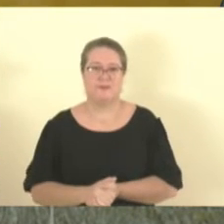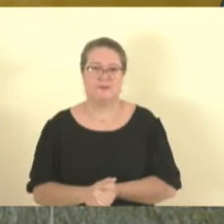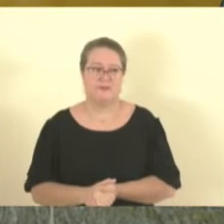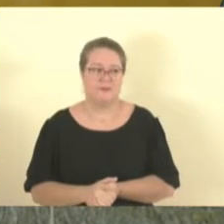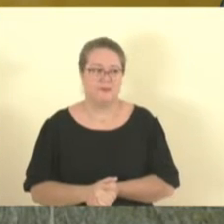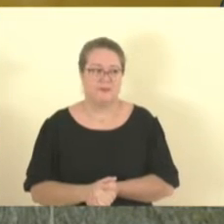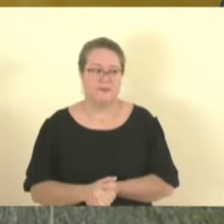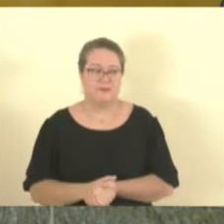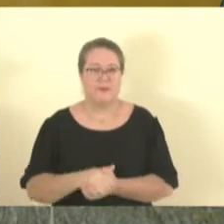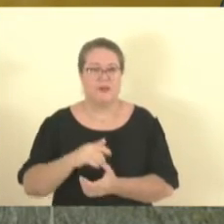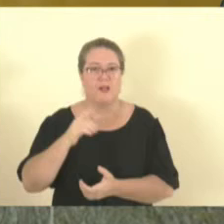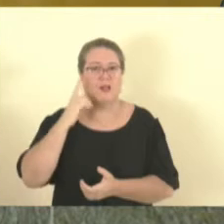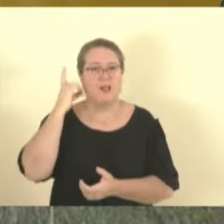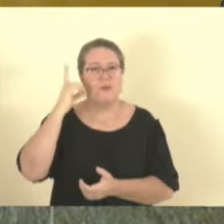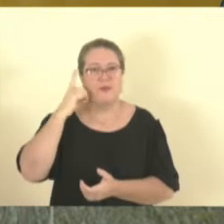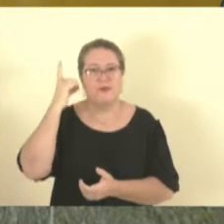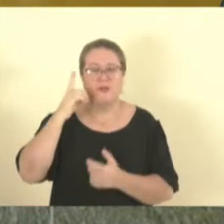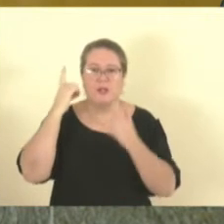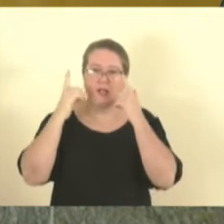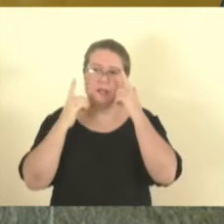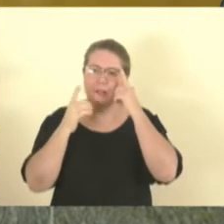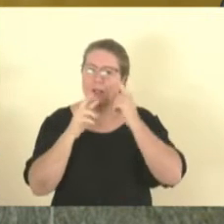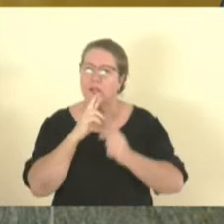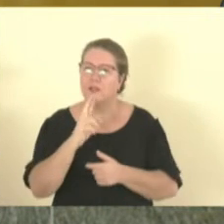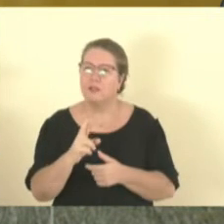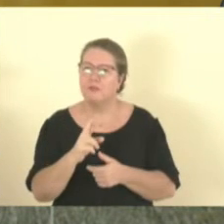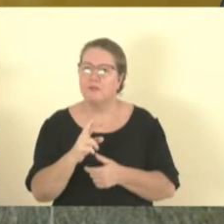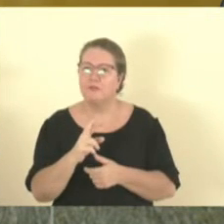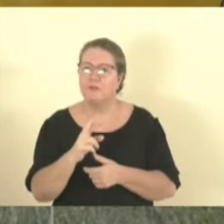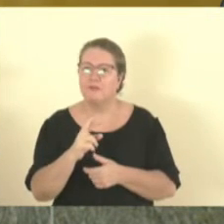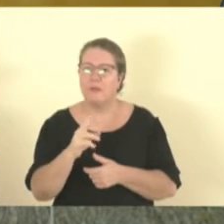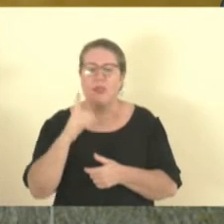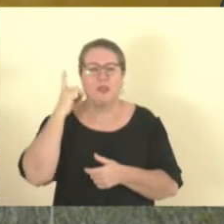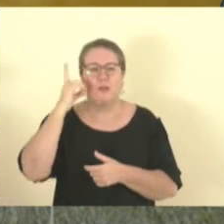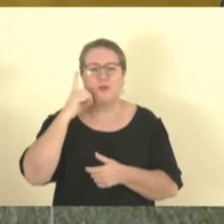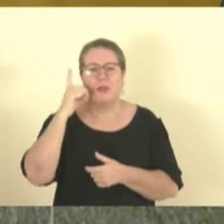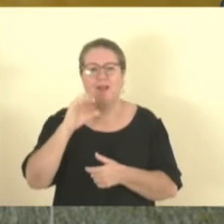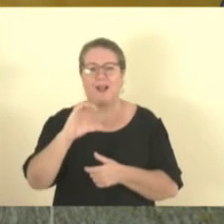Deputada Camila Valadão não respondendo com palavra o deputado Calegari.